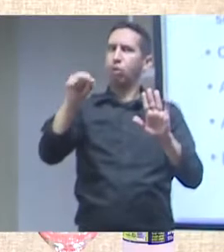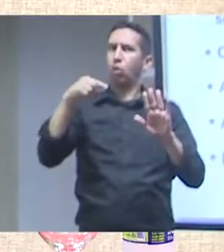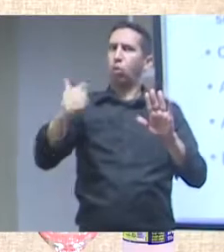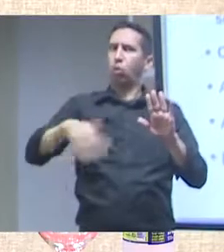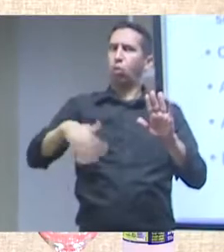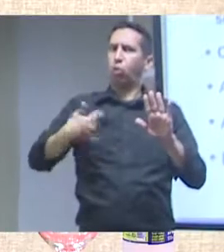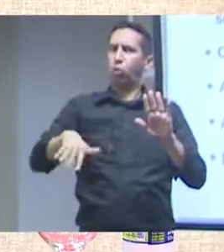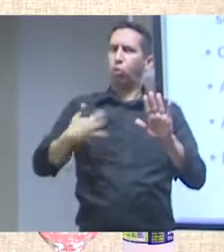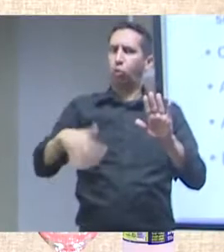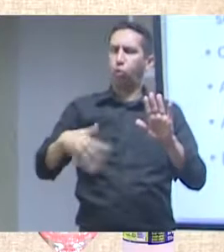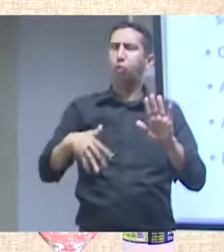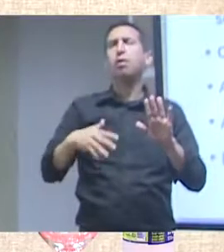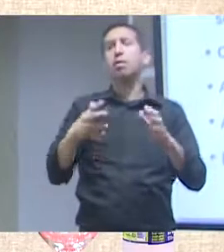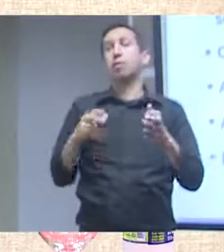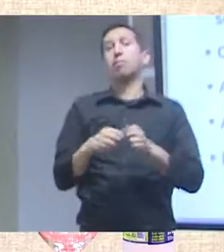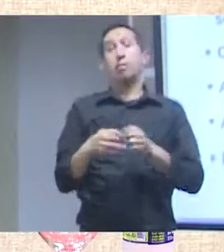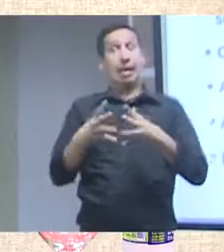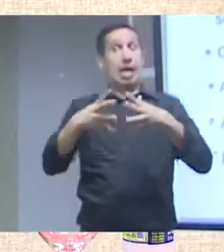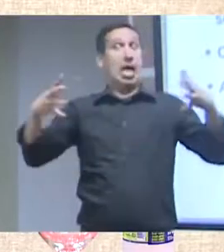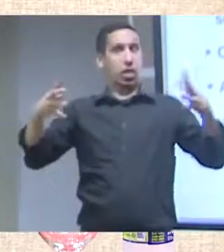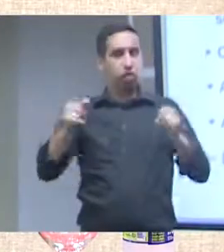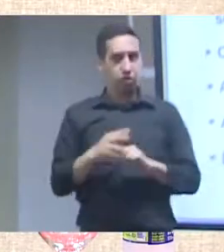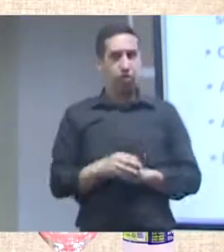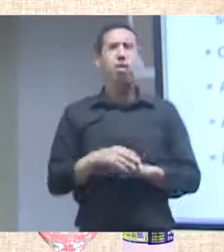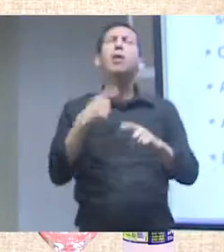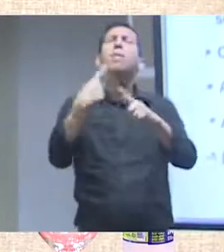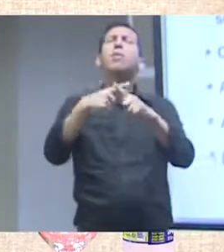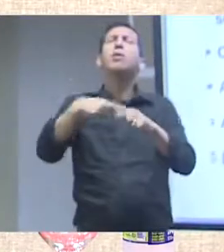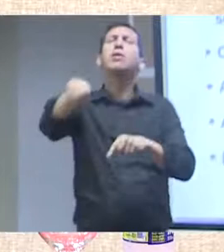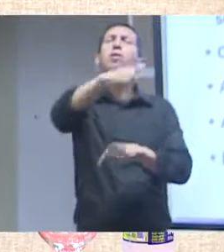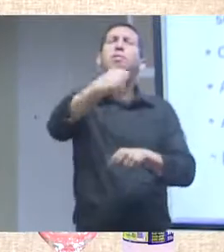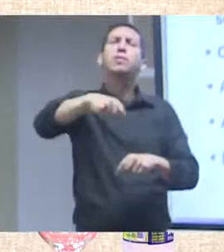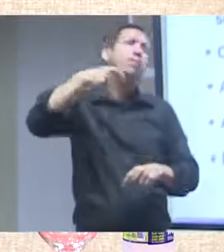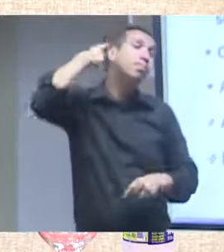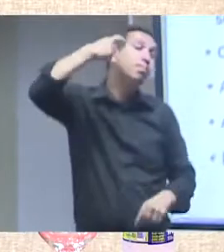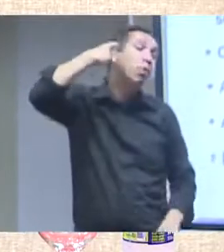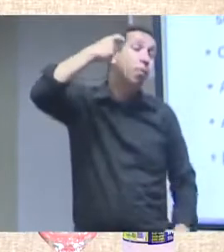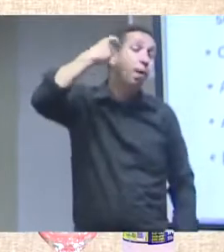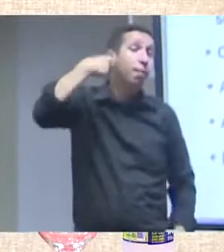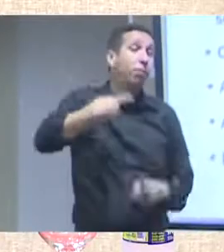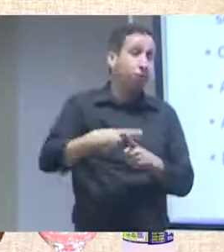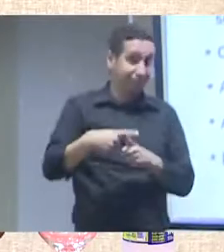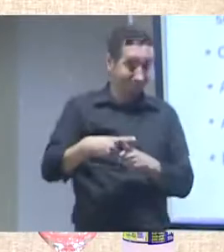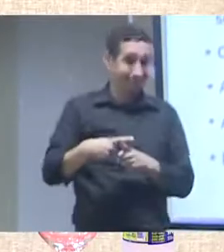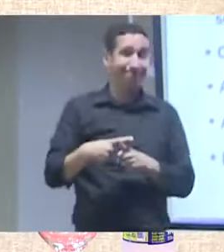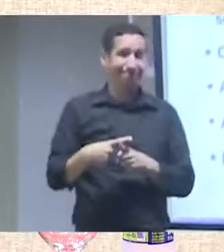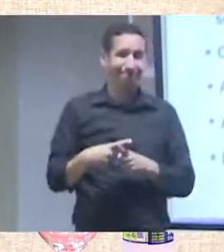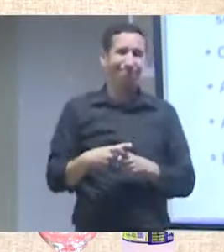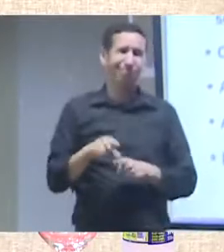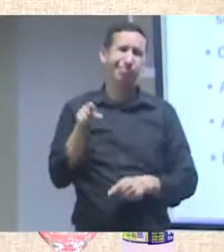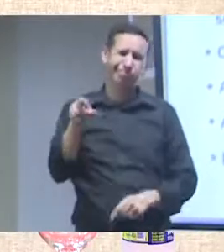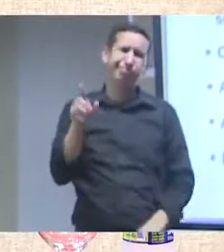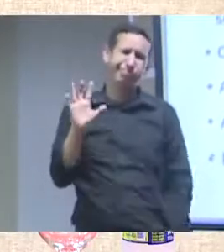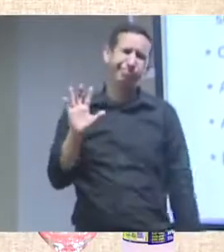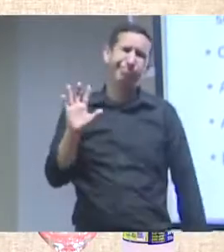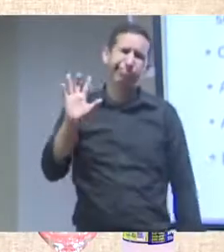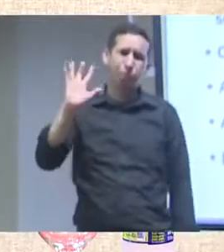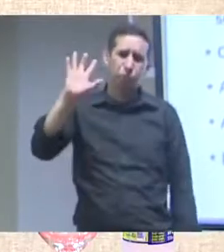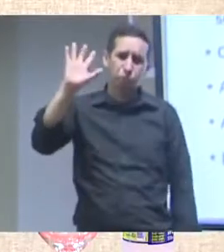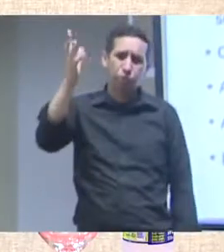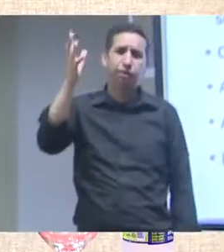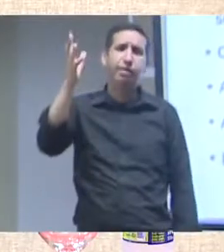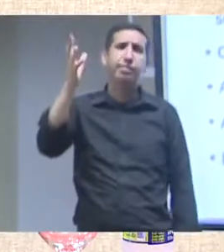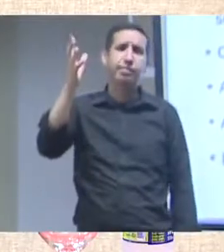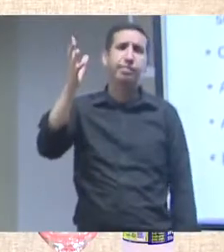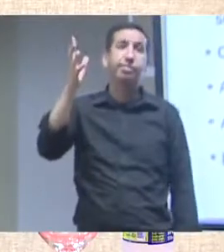preocupação que nós precisamos ter? porque isso acontece ao mesmo tempo onde, como o representante